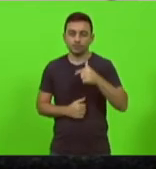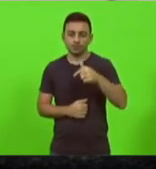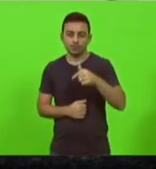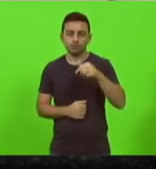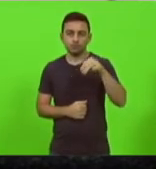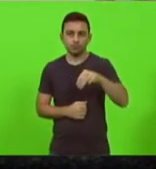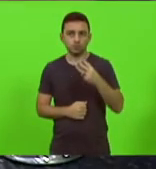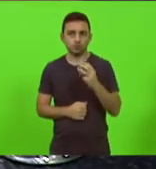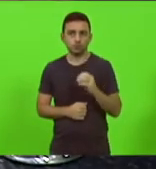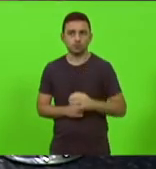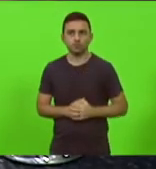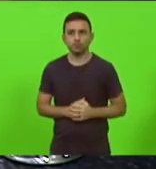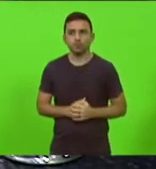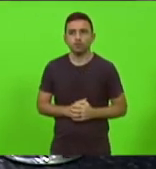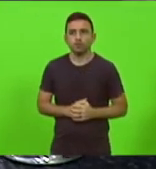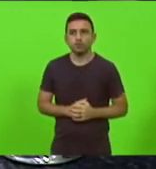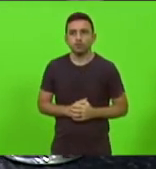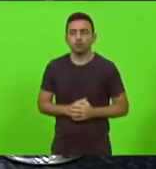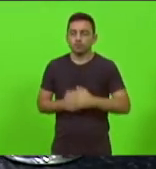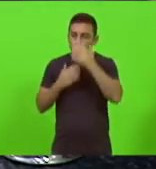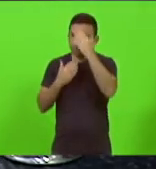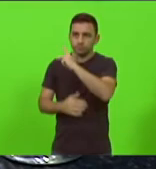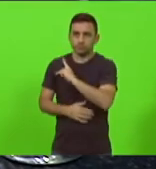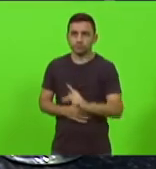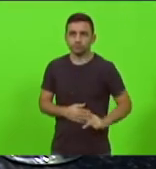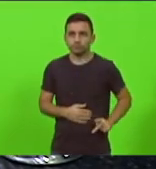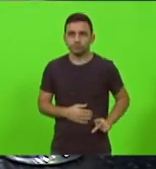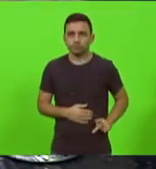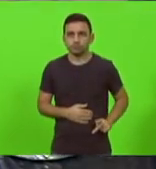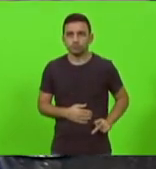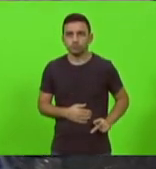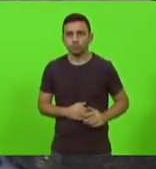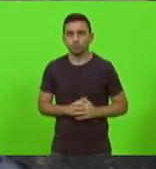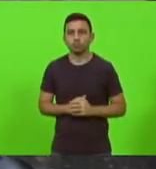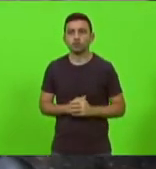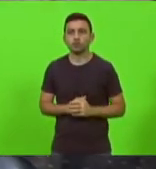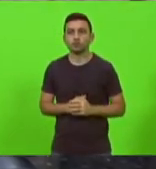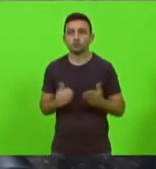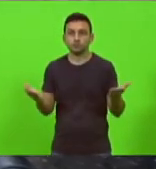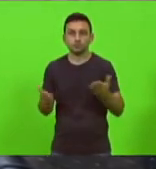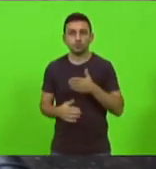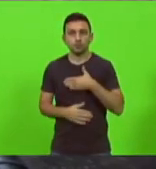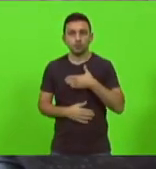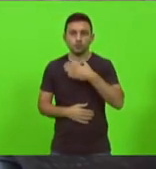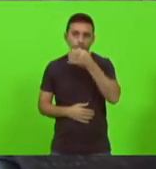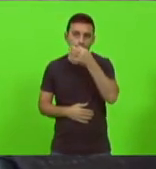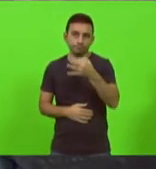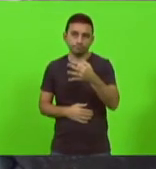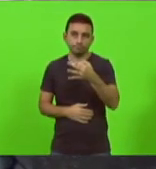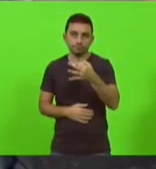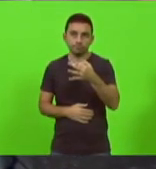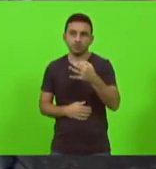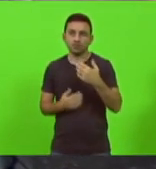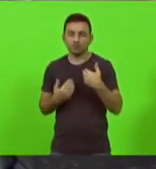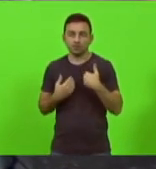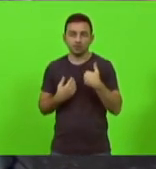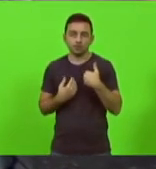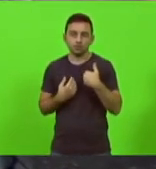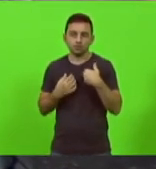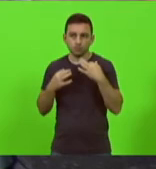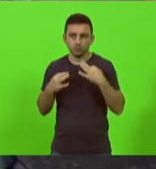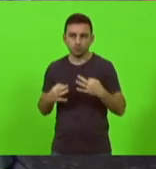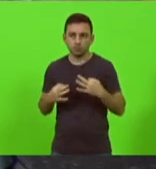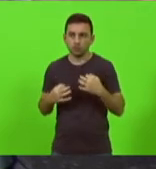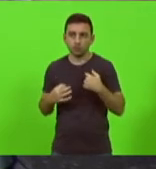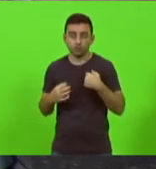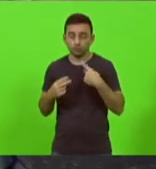obrigado presidente só deixando a minha opinião aqui eu não vi com toda a sinceridade presidente eu não